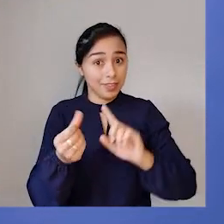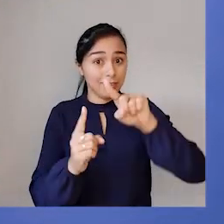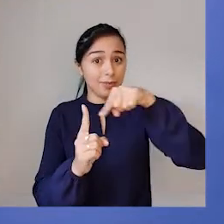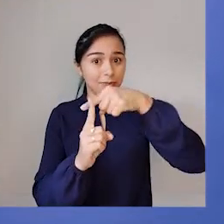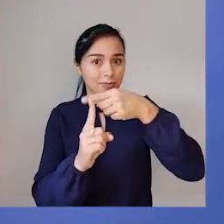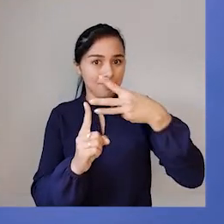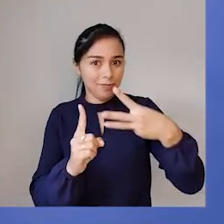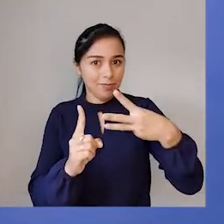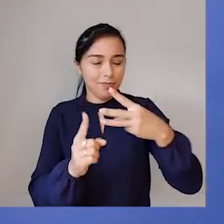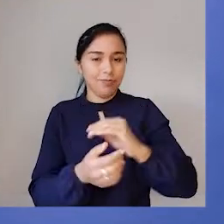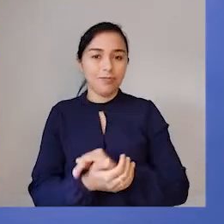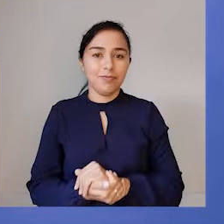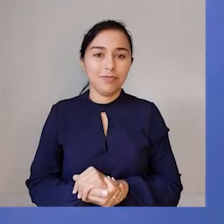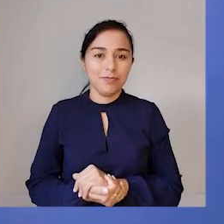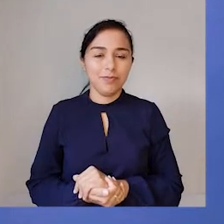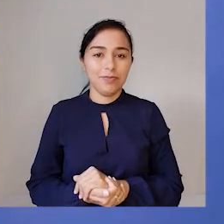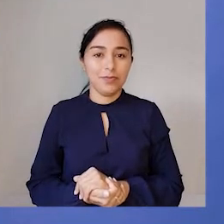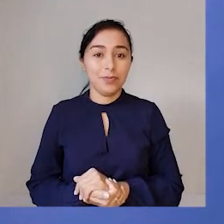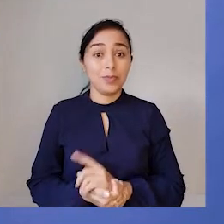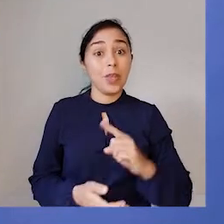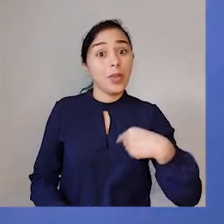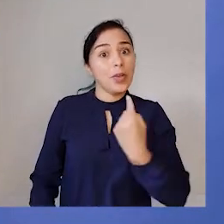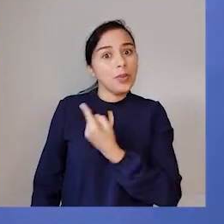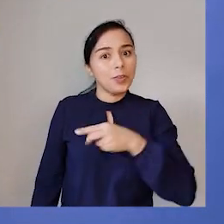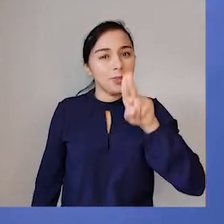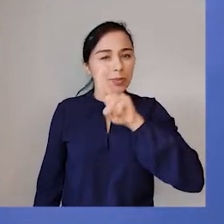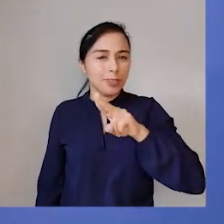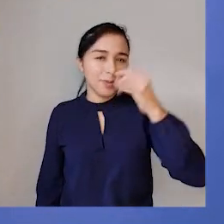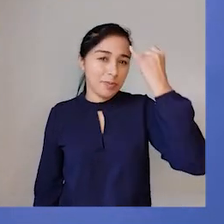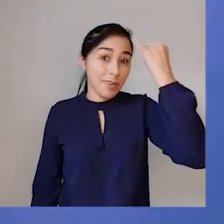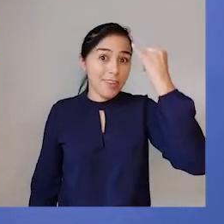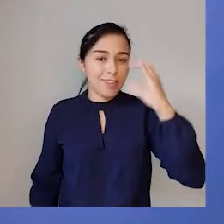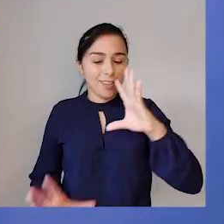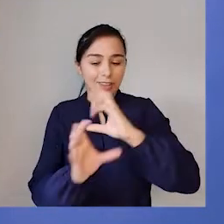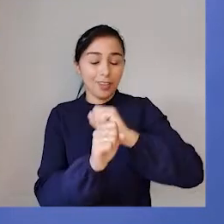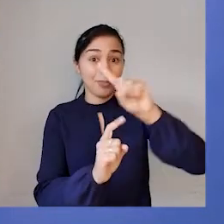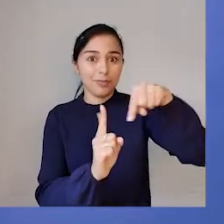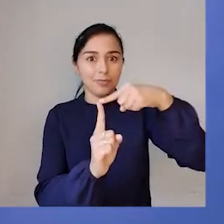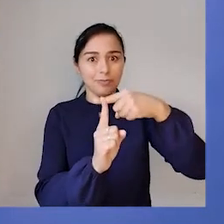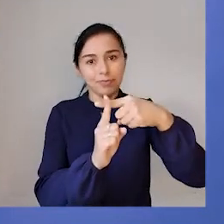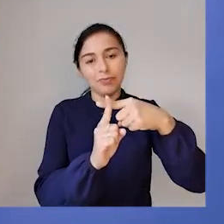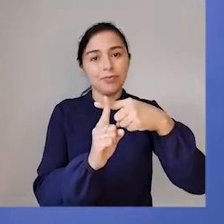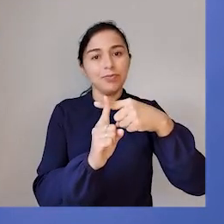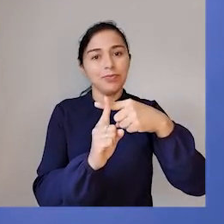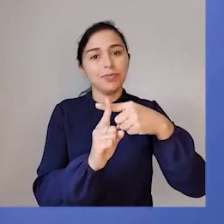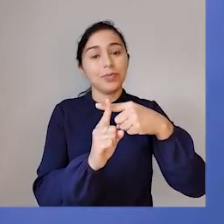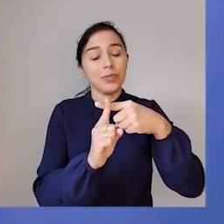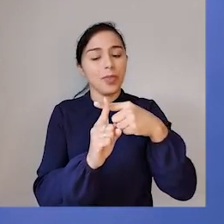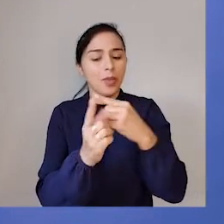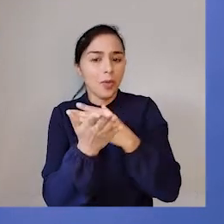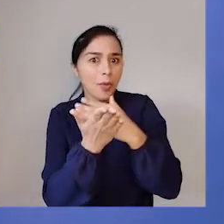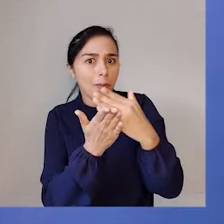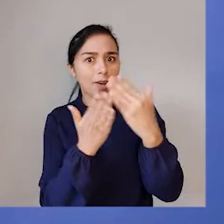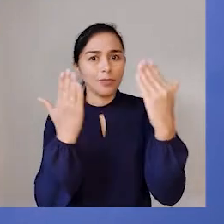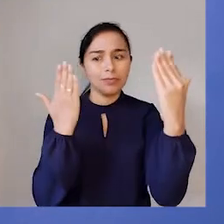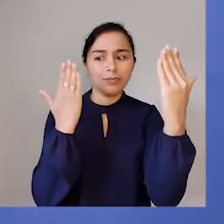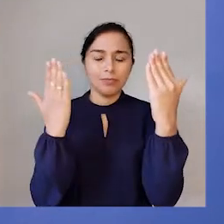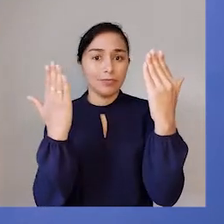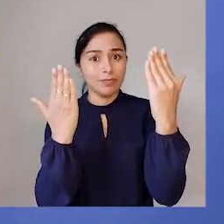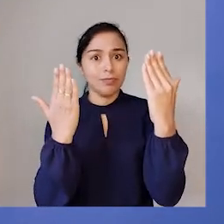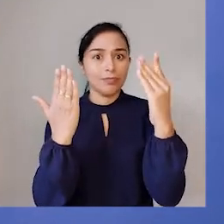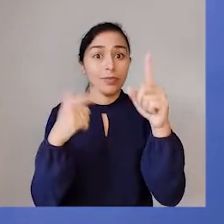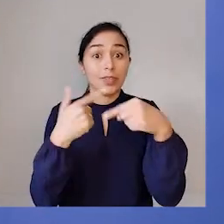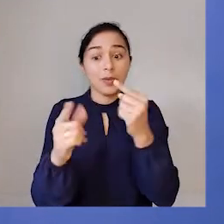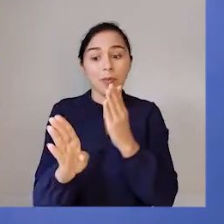mais os três a mais. Nós usamos a ideia da adição para estabelecer inicialmente uma comparação e